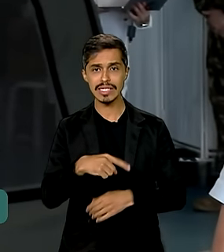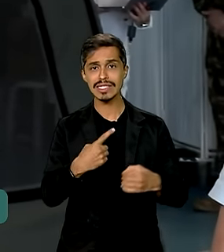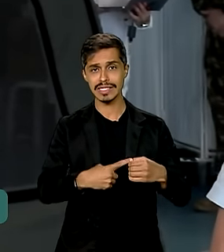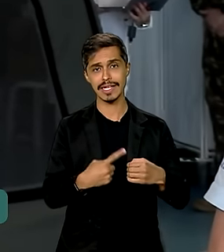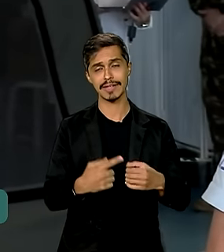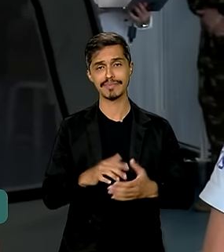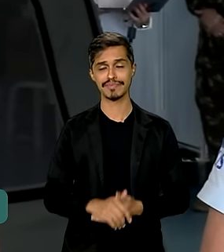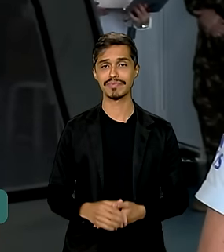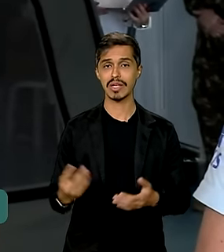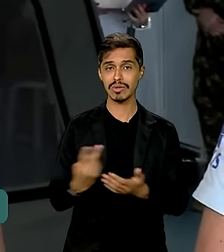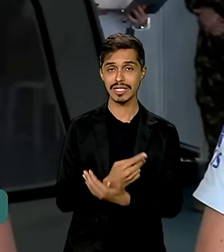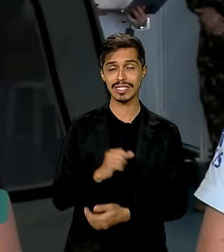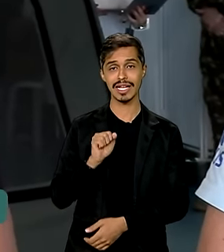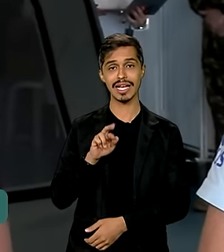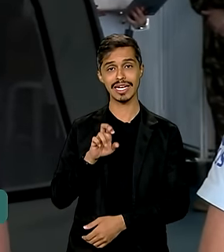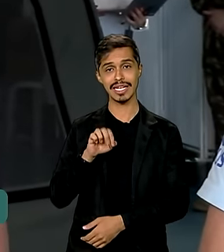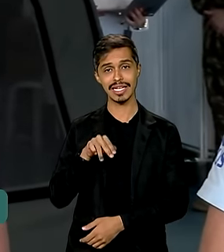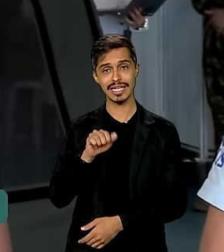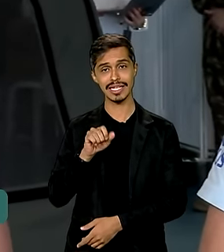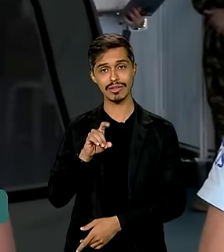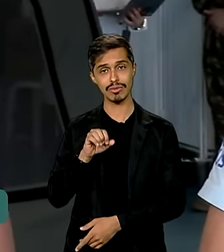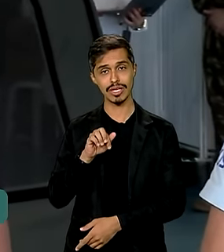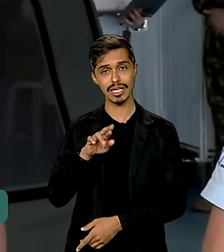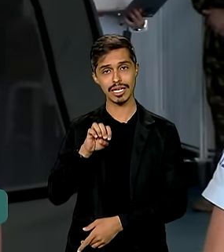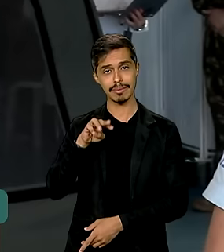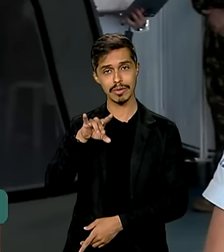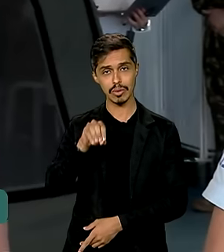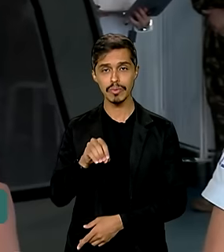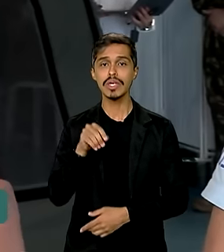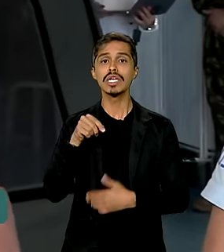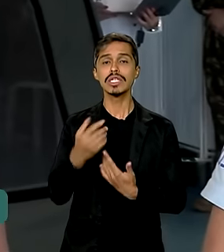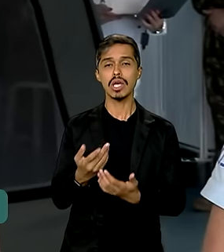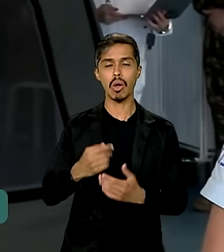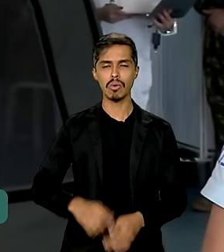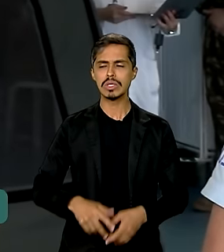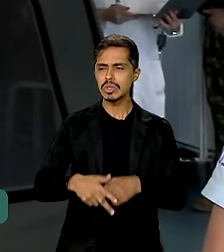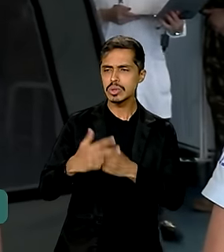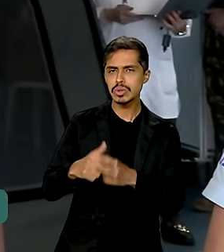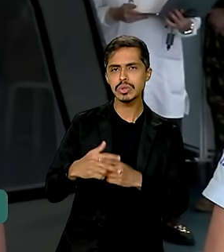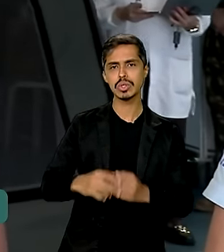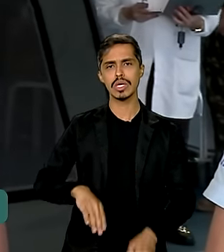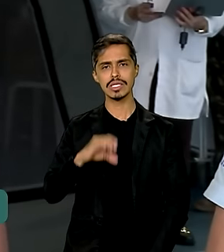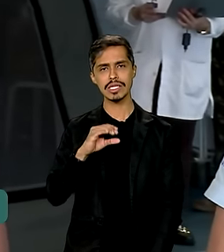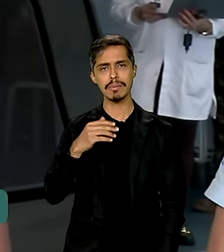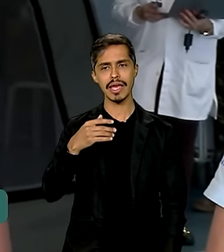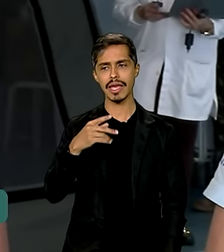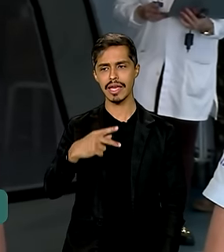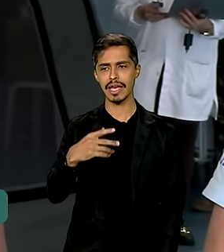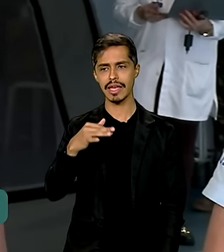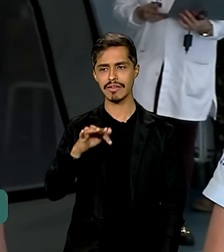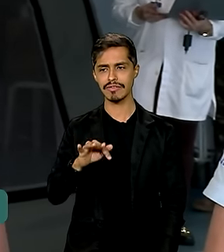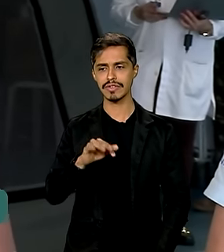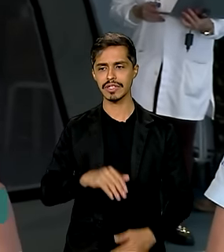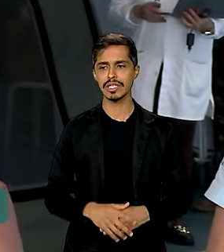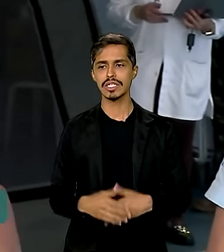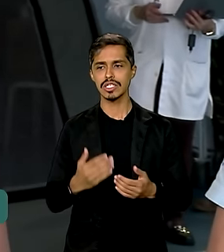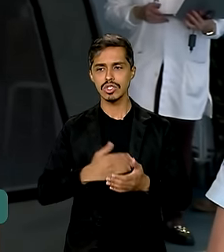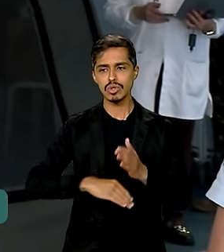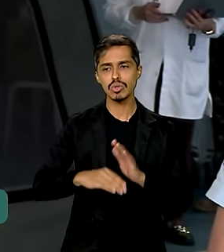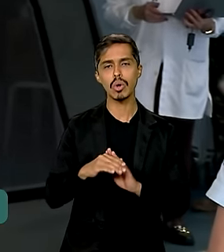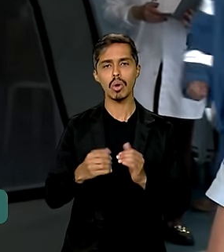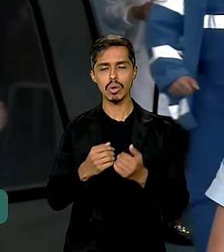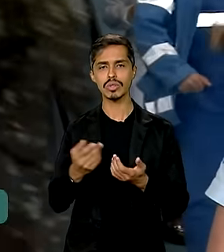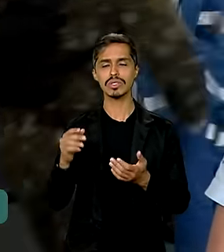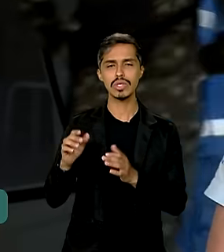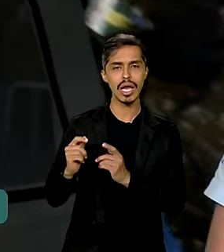Grêmio. A Receita Federal, por exemplo, vai ajudar a regularizar o CPF, segunda via da carteira de identidade e assistência a